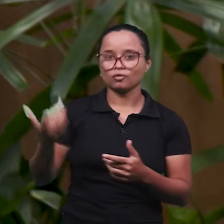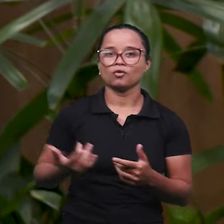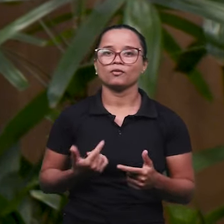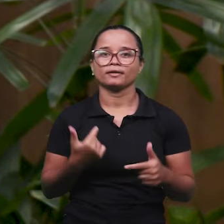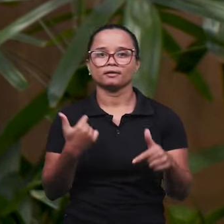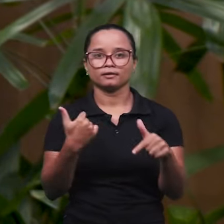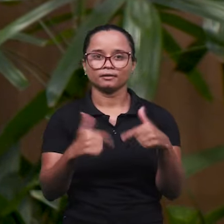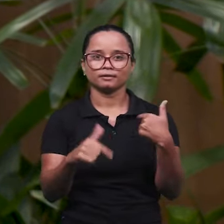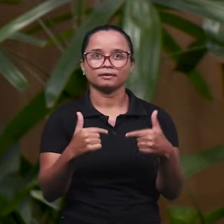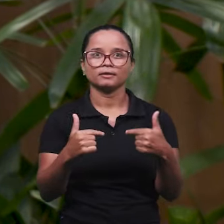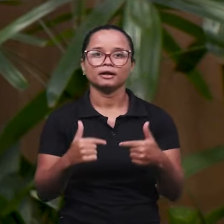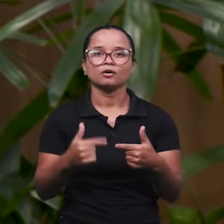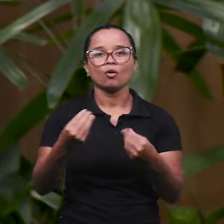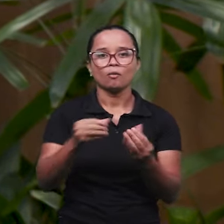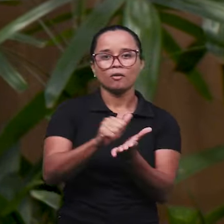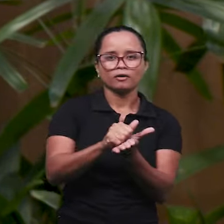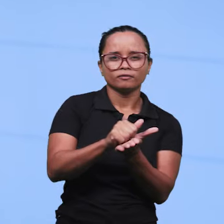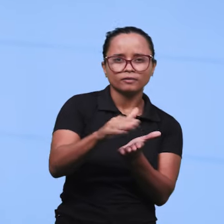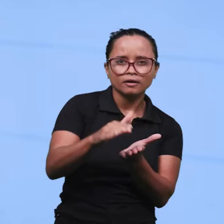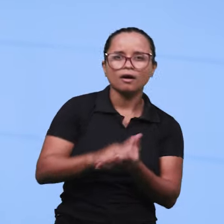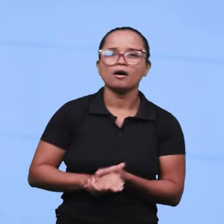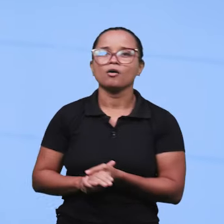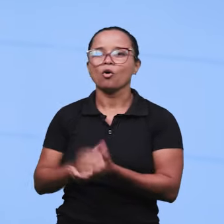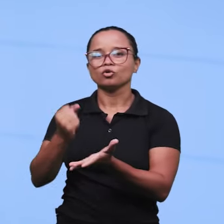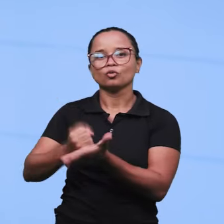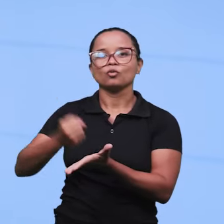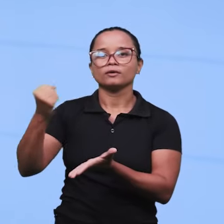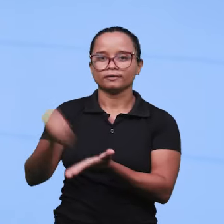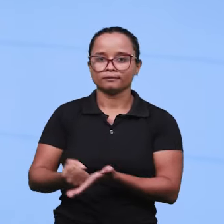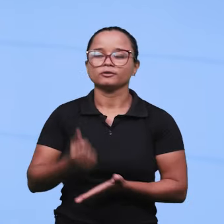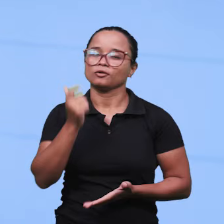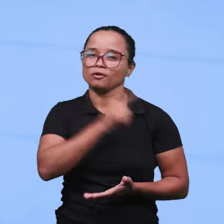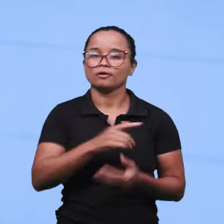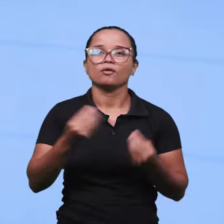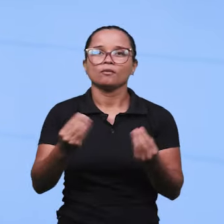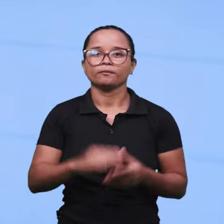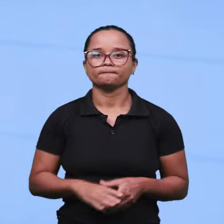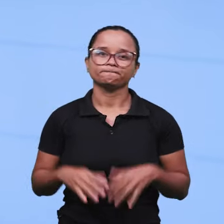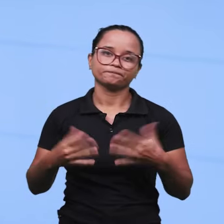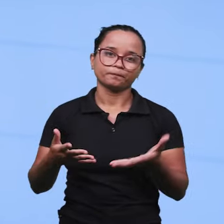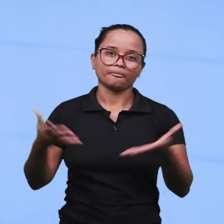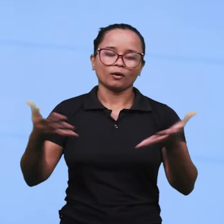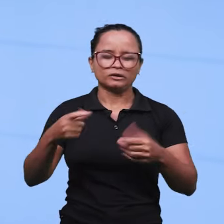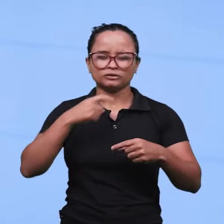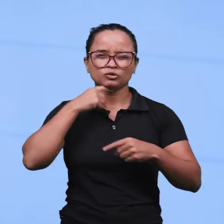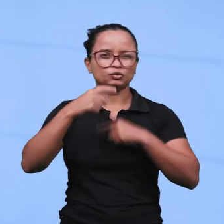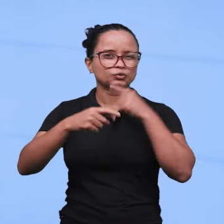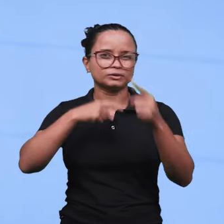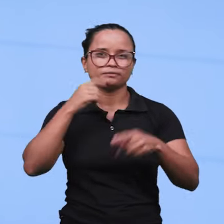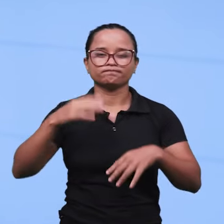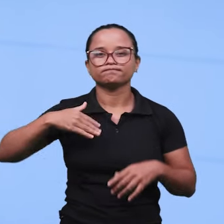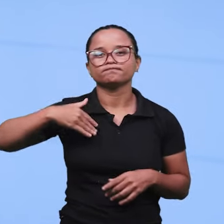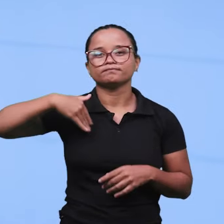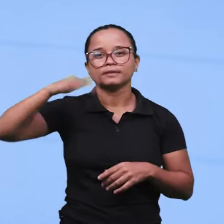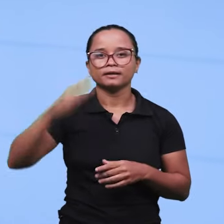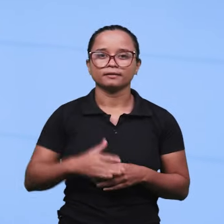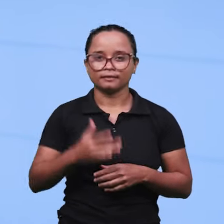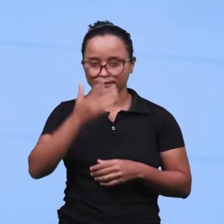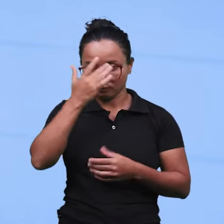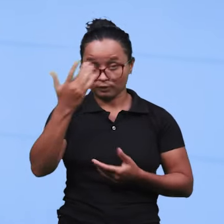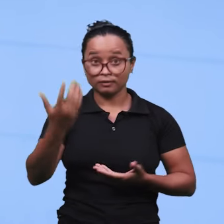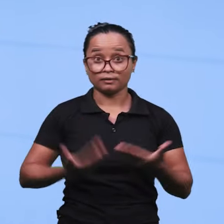admissão e também no caso da demissão? hoje as grandes dúvidas, na verdade, dos